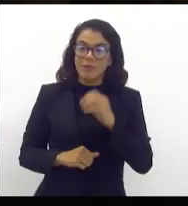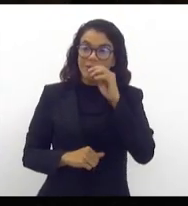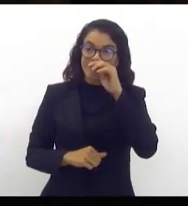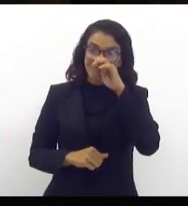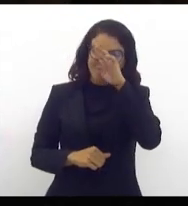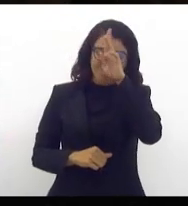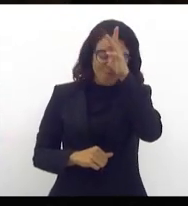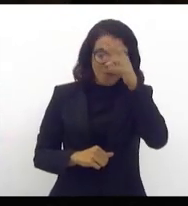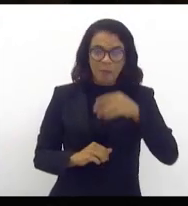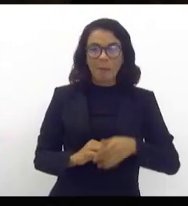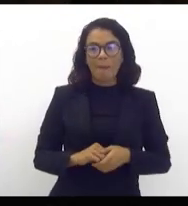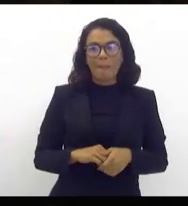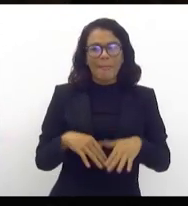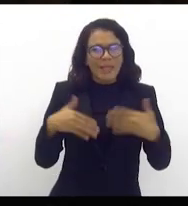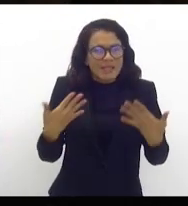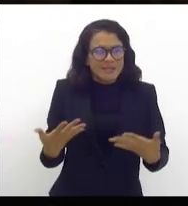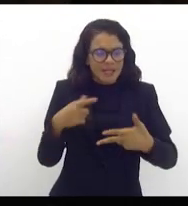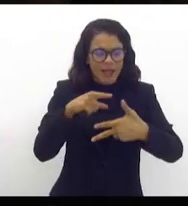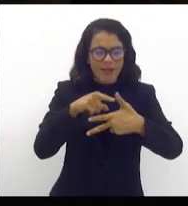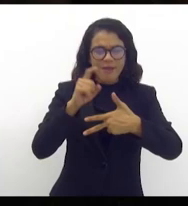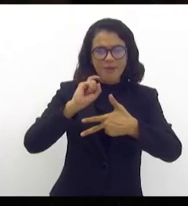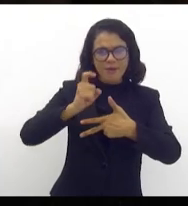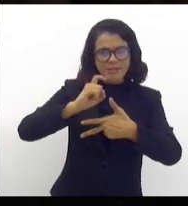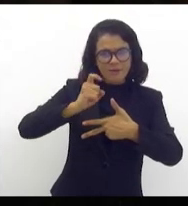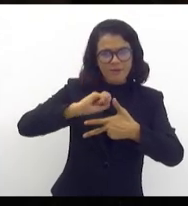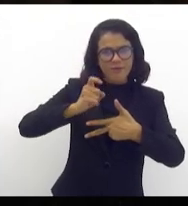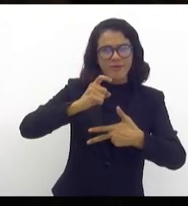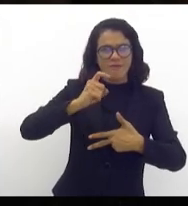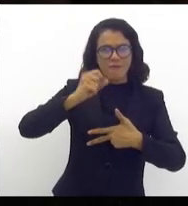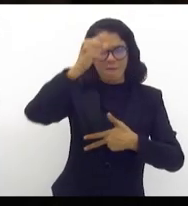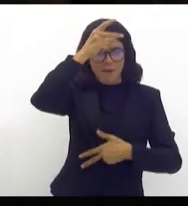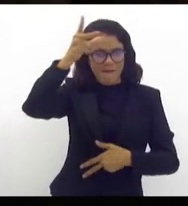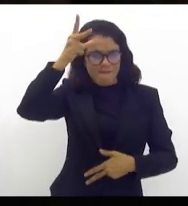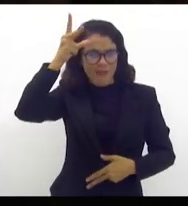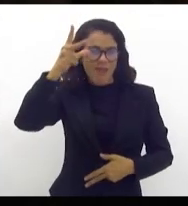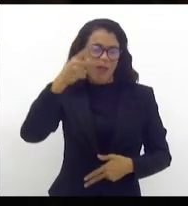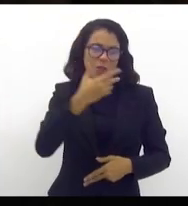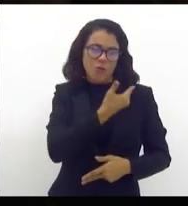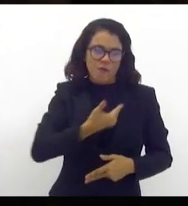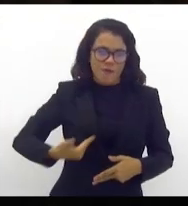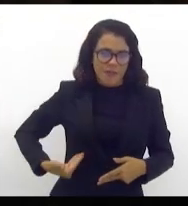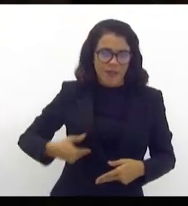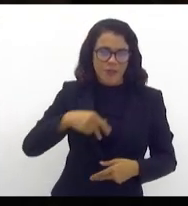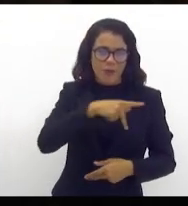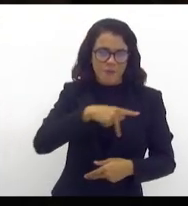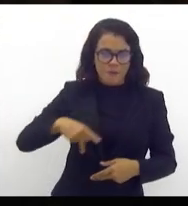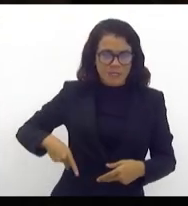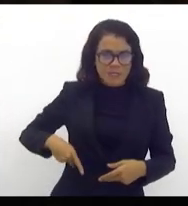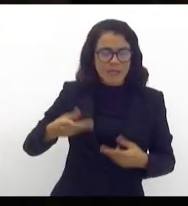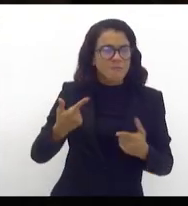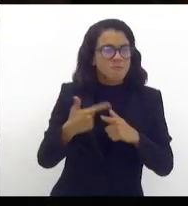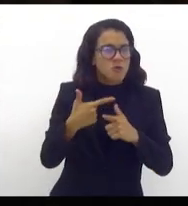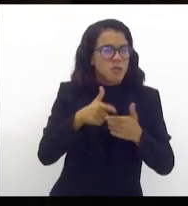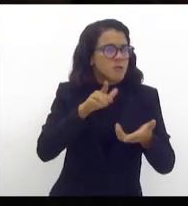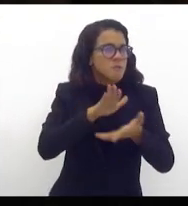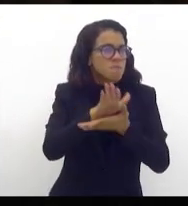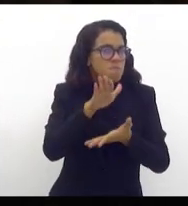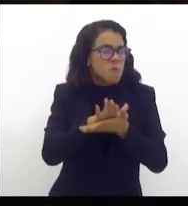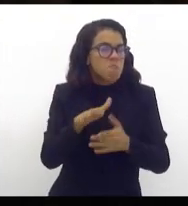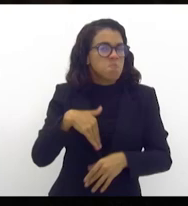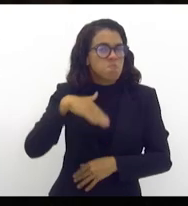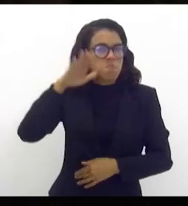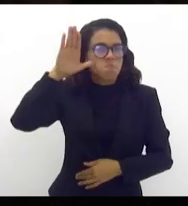Será que o Executivo pediu o projeto para rever? Por que não foi publicado? É uma